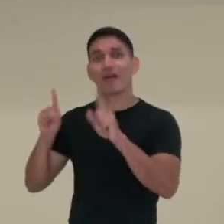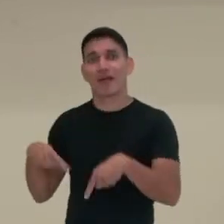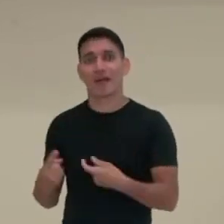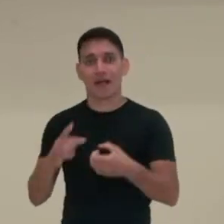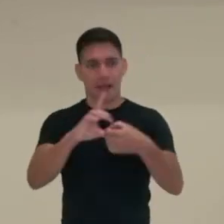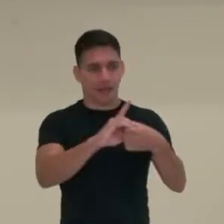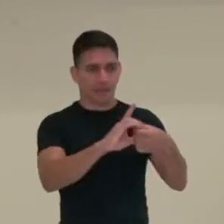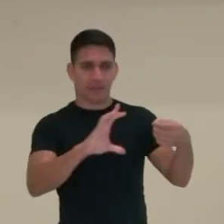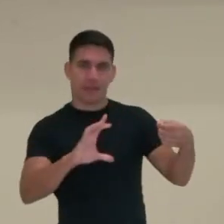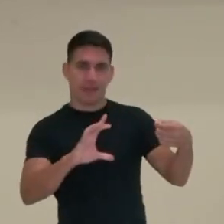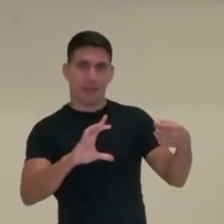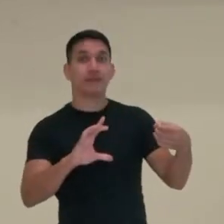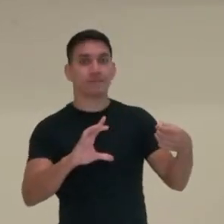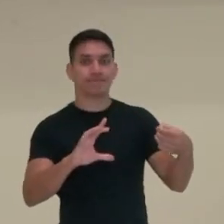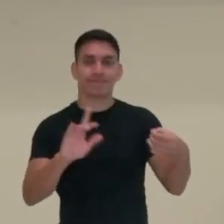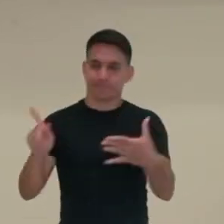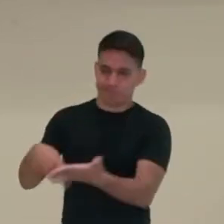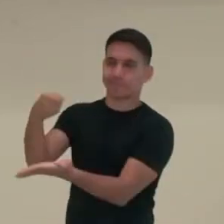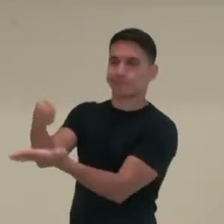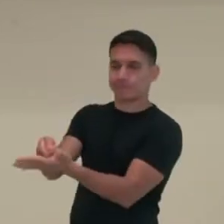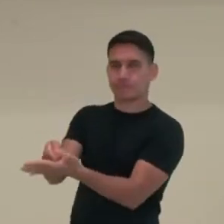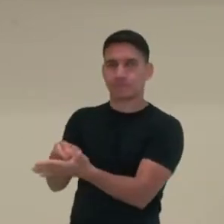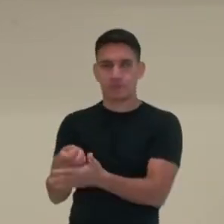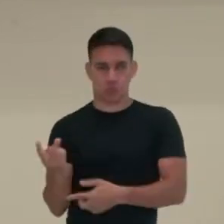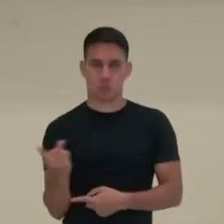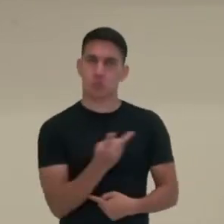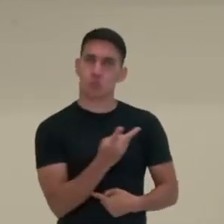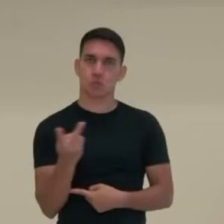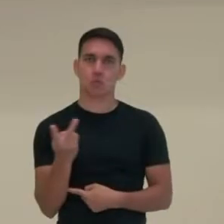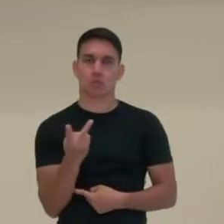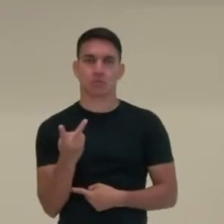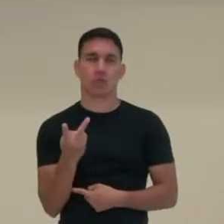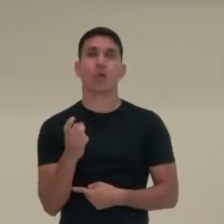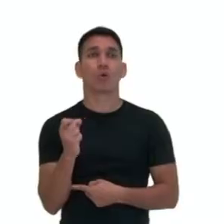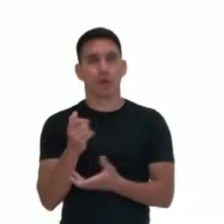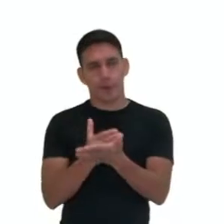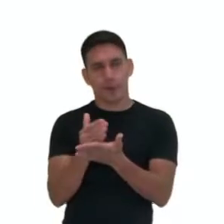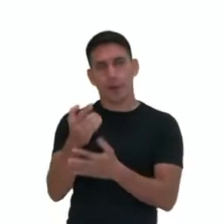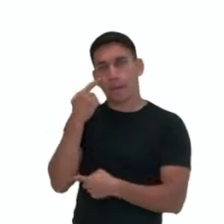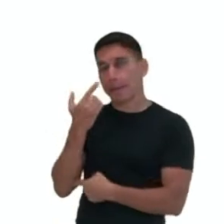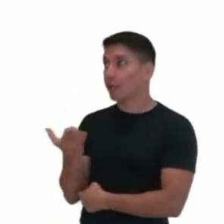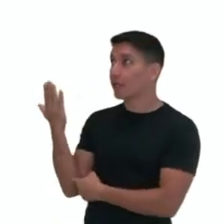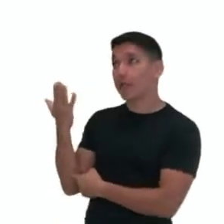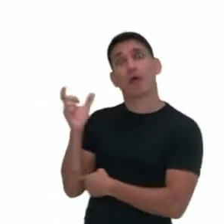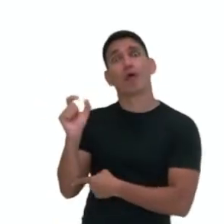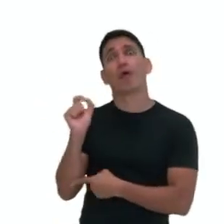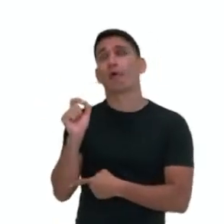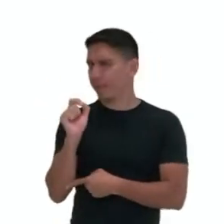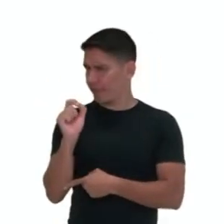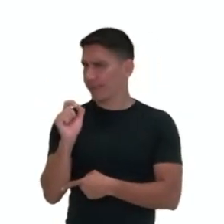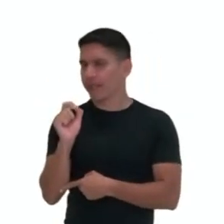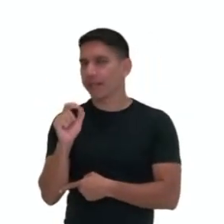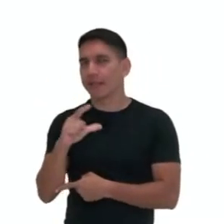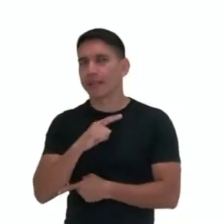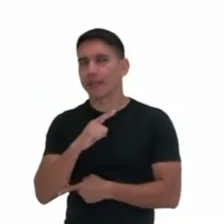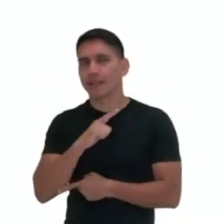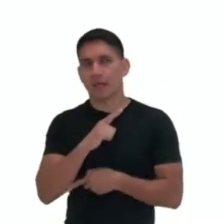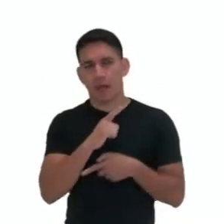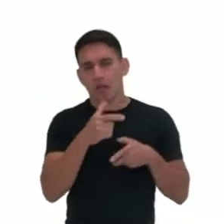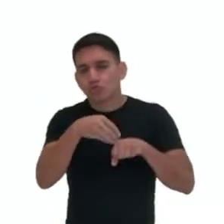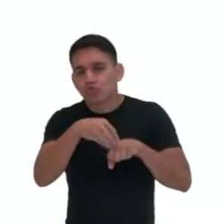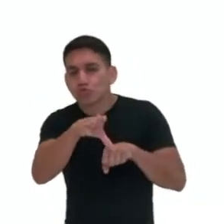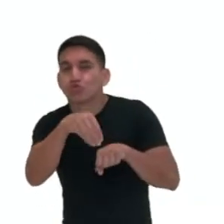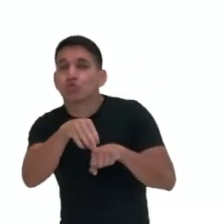democracia e totalitarismo. Começando aqui com uma série, uma